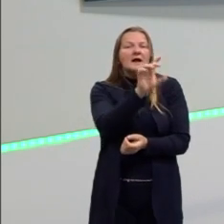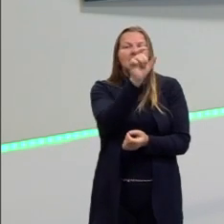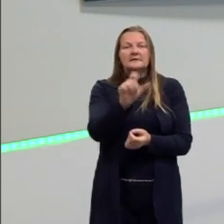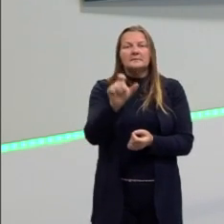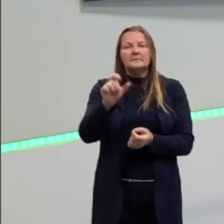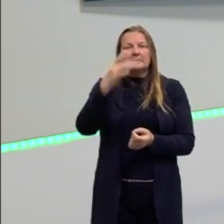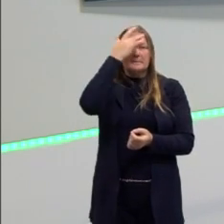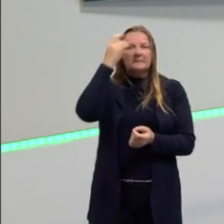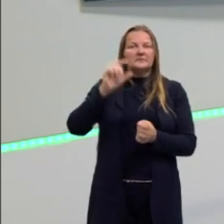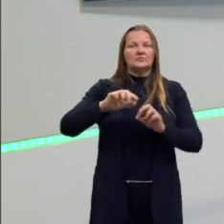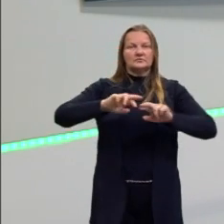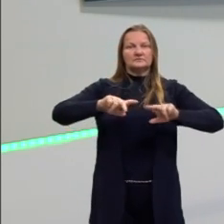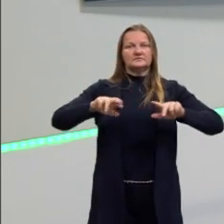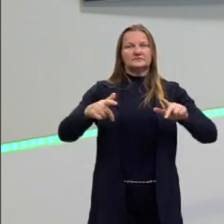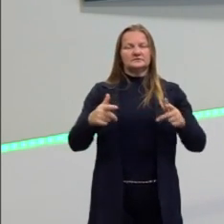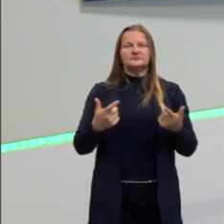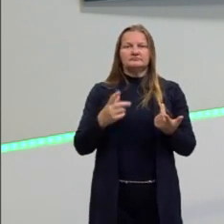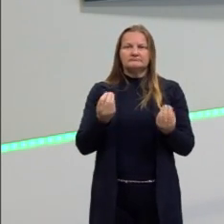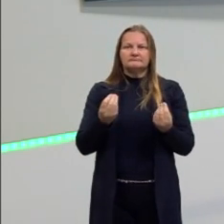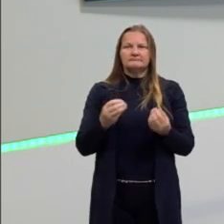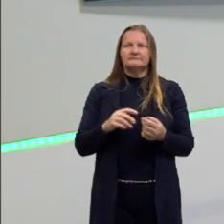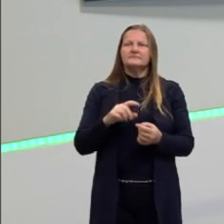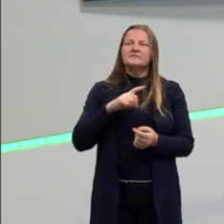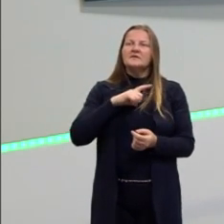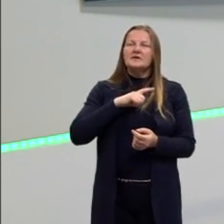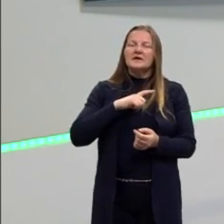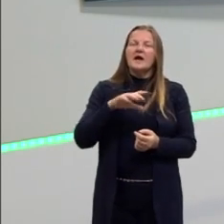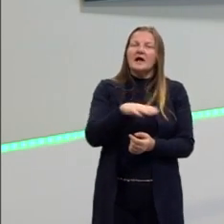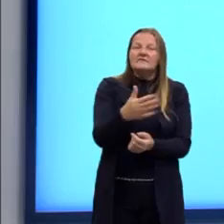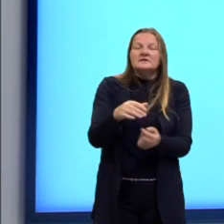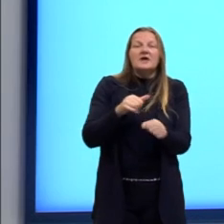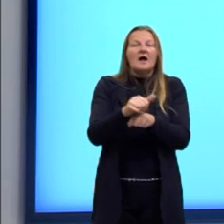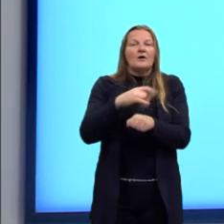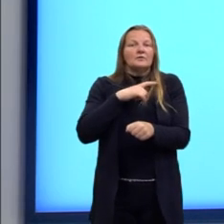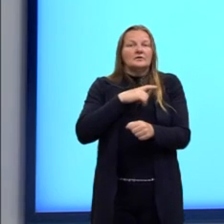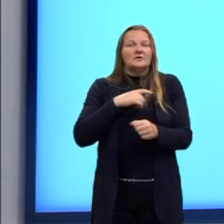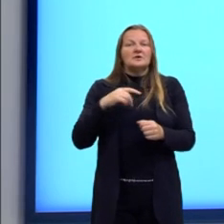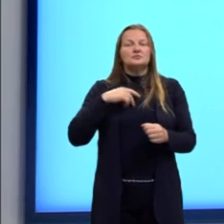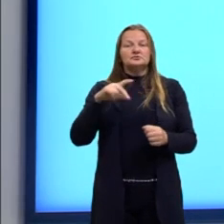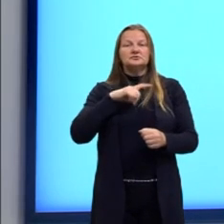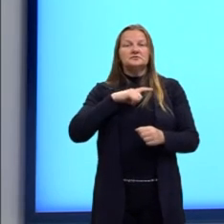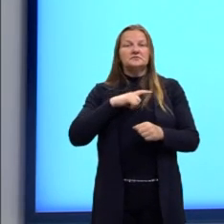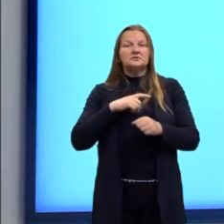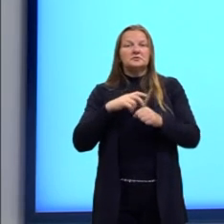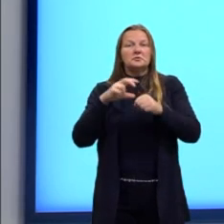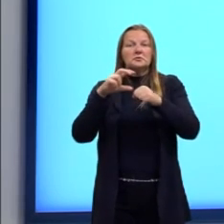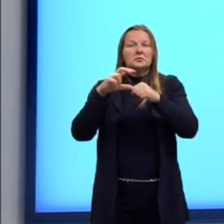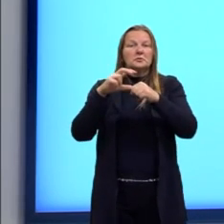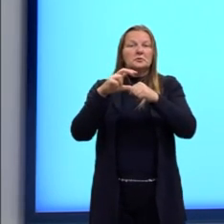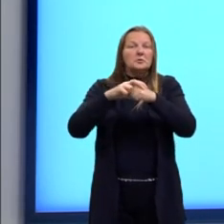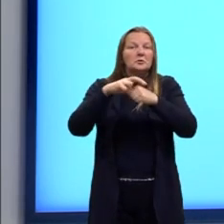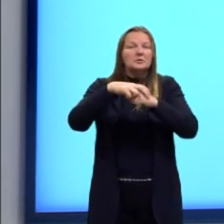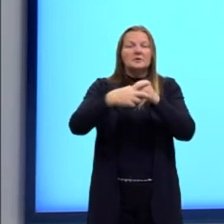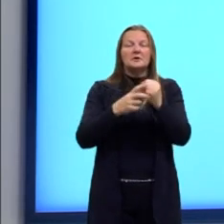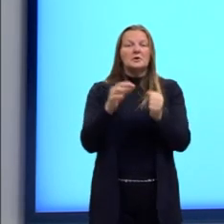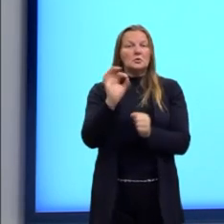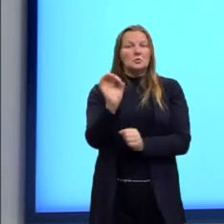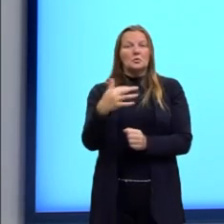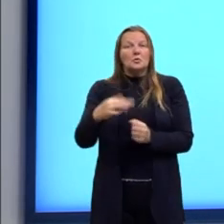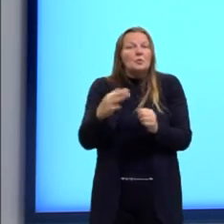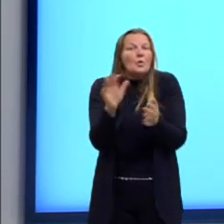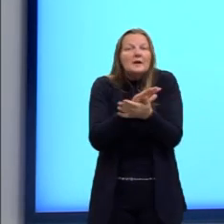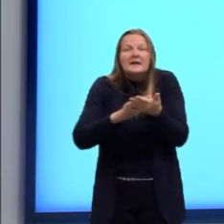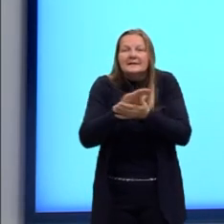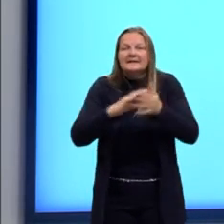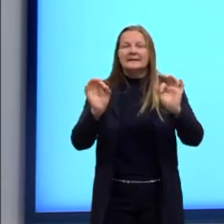indivíduo é diferente um do outro, tá? Então, pode acontecer, ah, professor, eu tive dengue, mas eu não tive dor. Eu tive